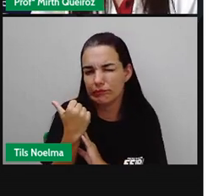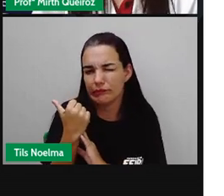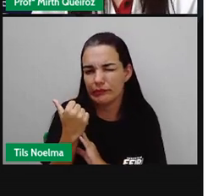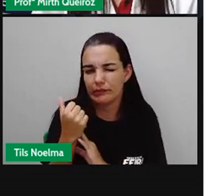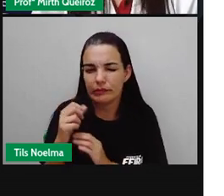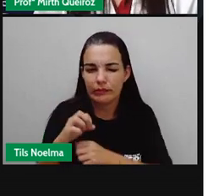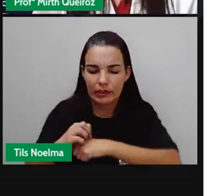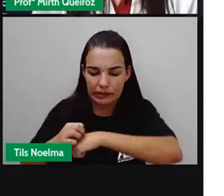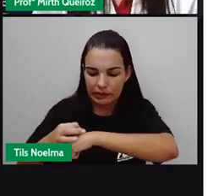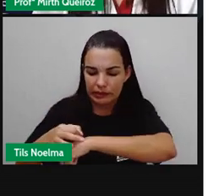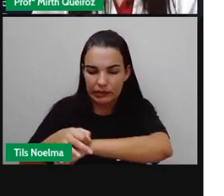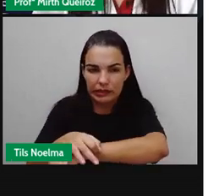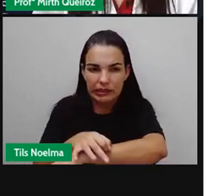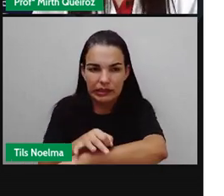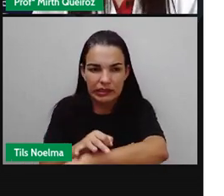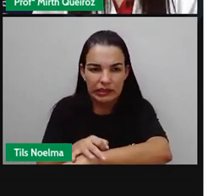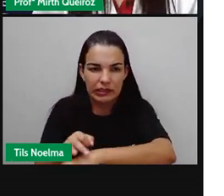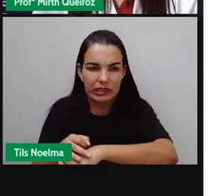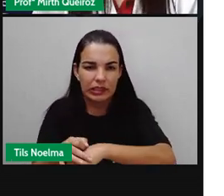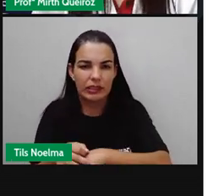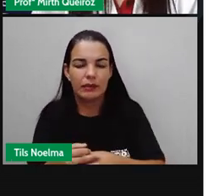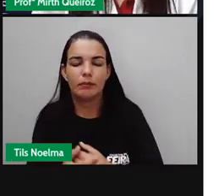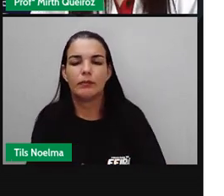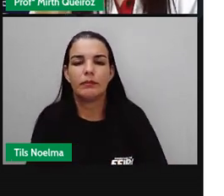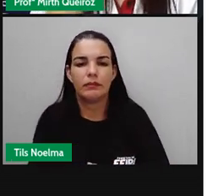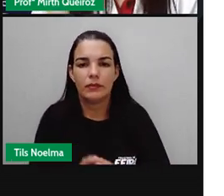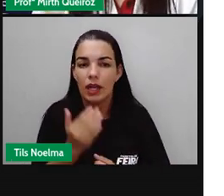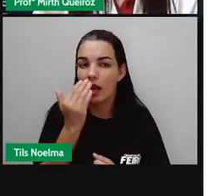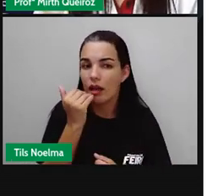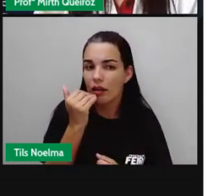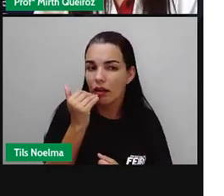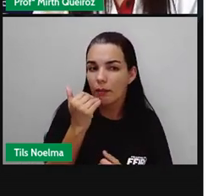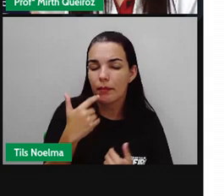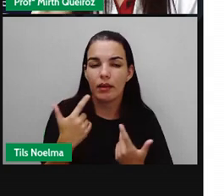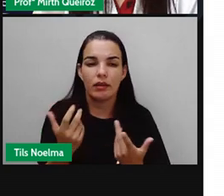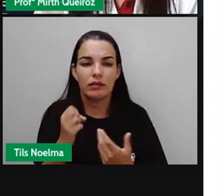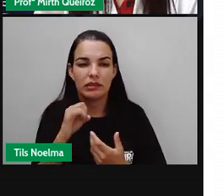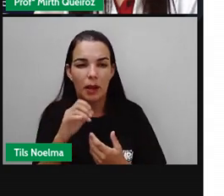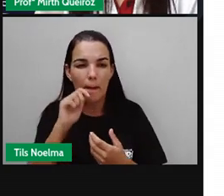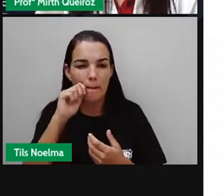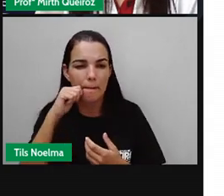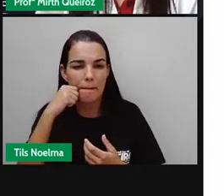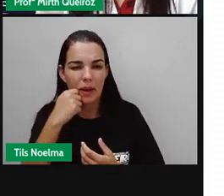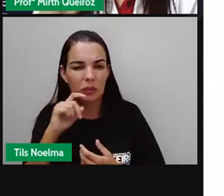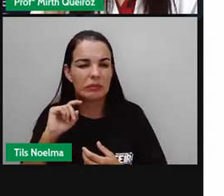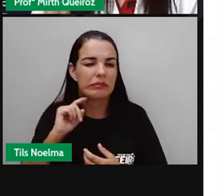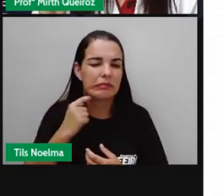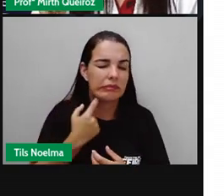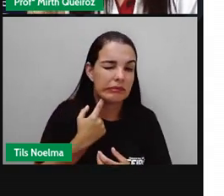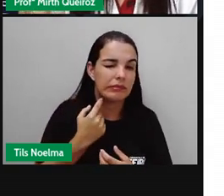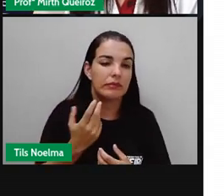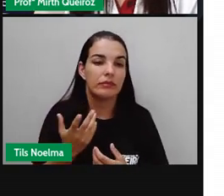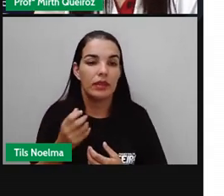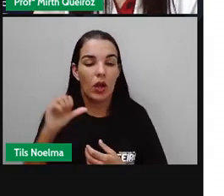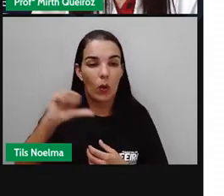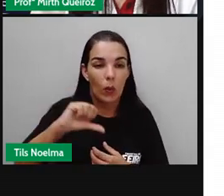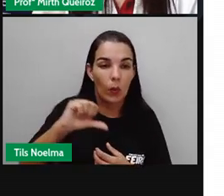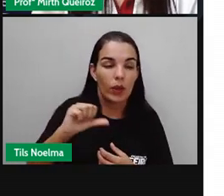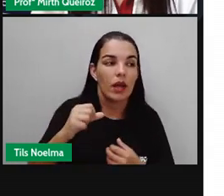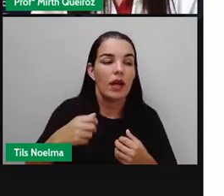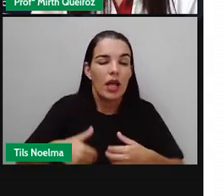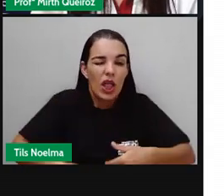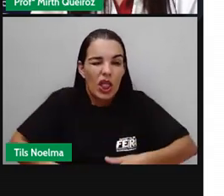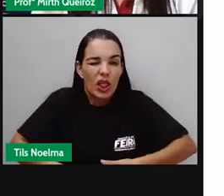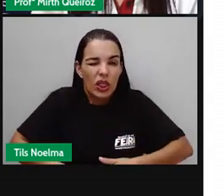das alergias, intoxicações. Principalmente quando você ingere um pão, um alimento que está ali com o muco, né? Que é o pulvo.